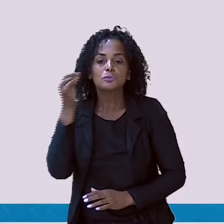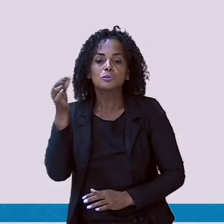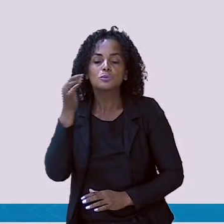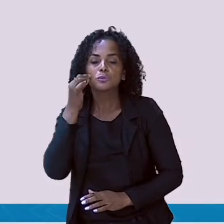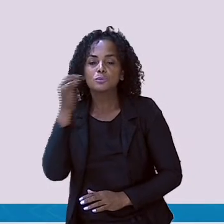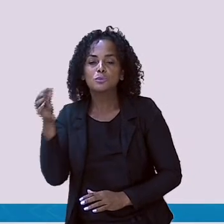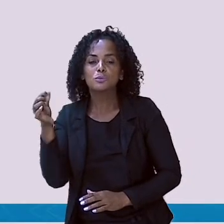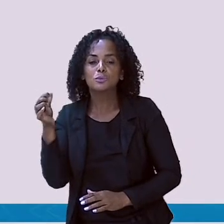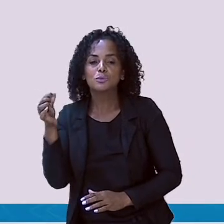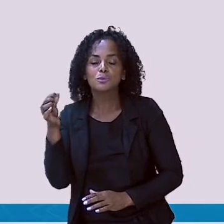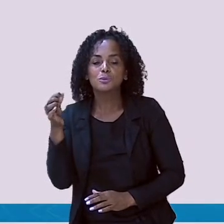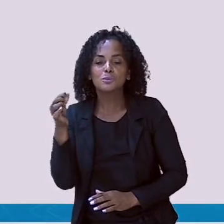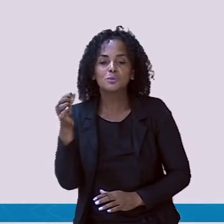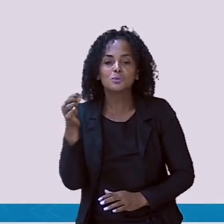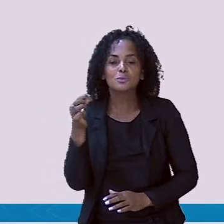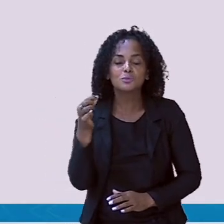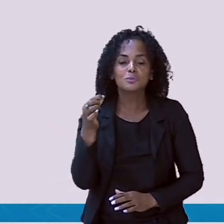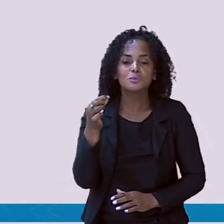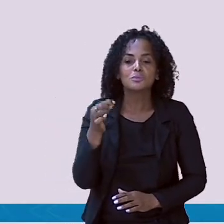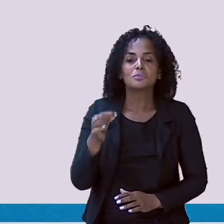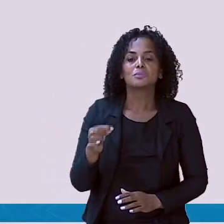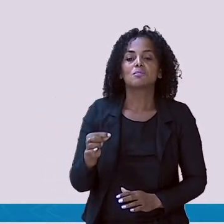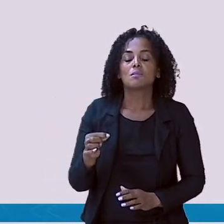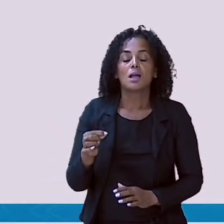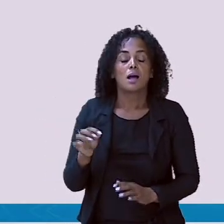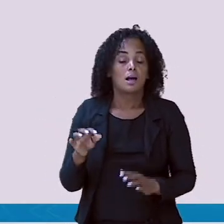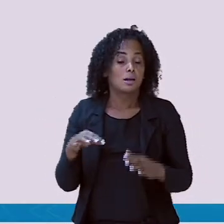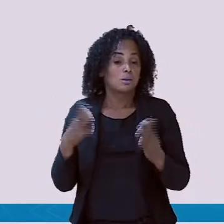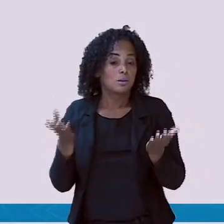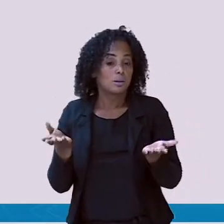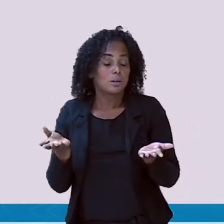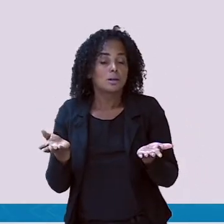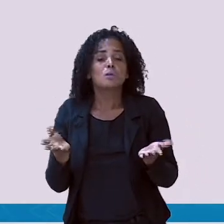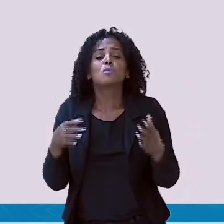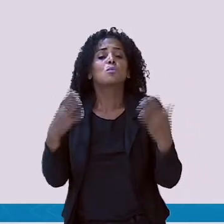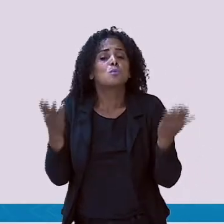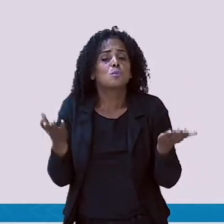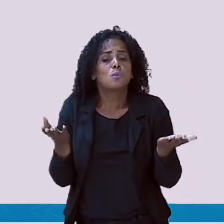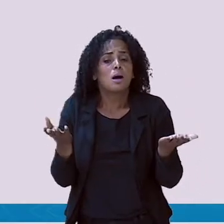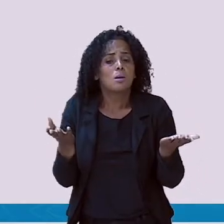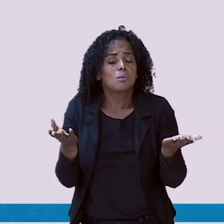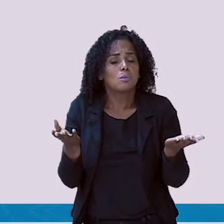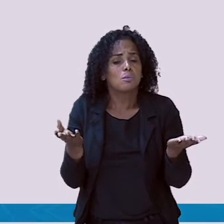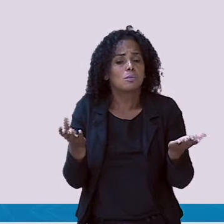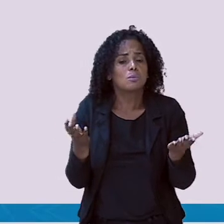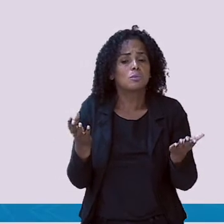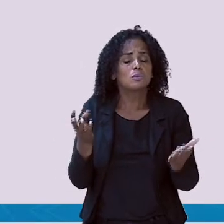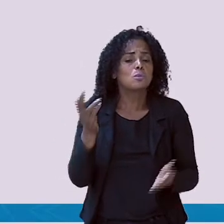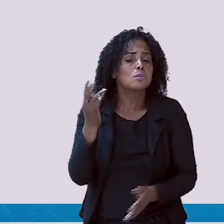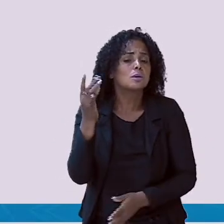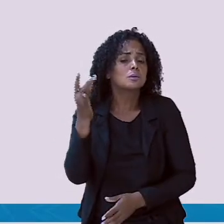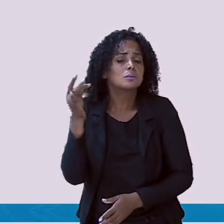esse ratinho está bonitinho, não é? Pois é, e quantas sílabas tem a palavra rato?